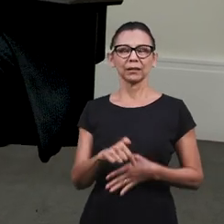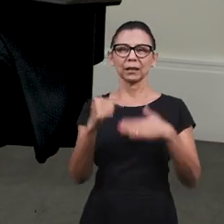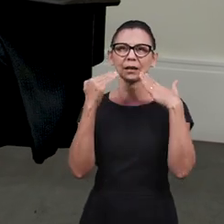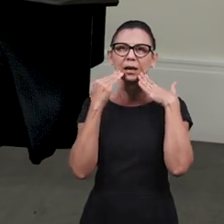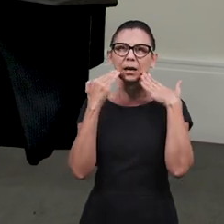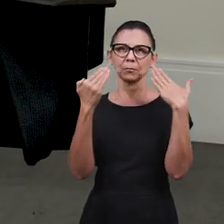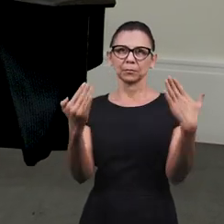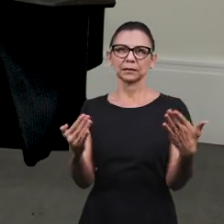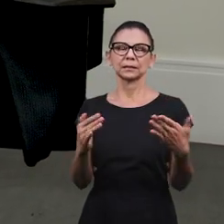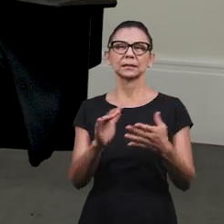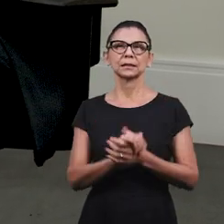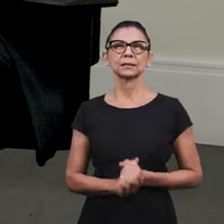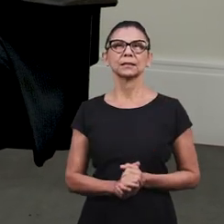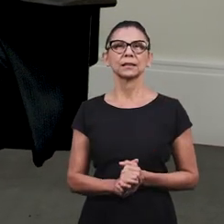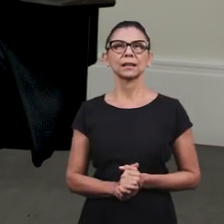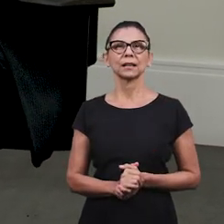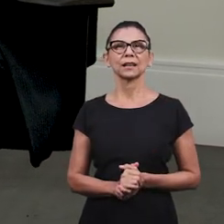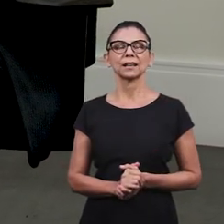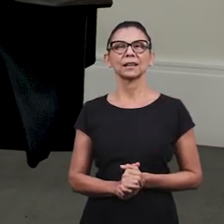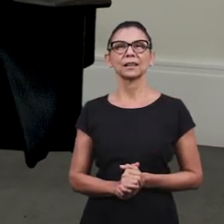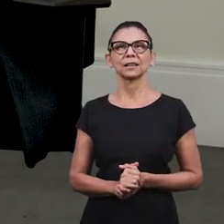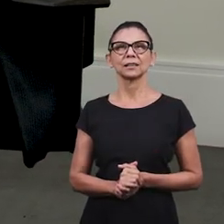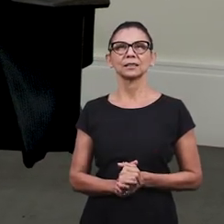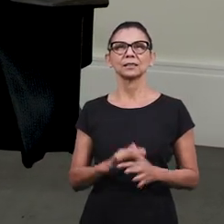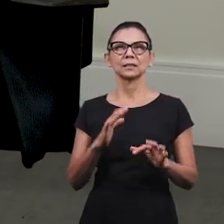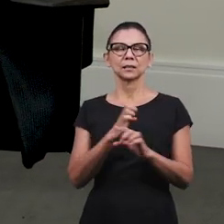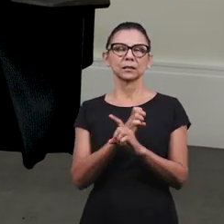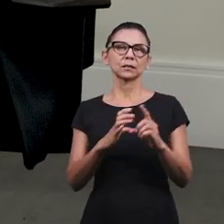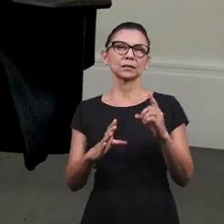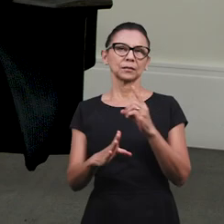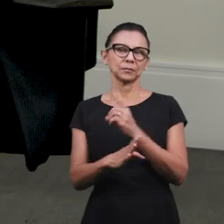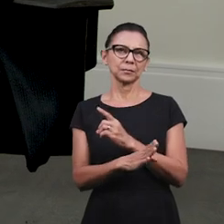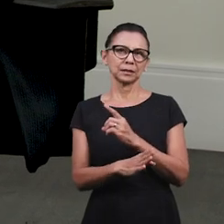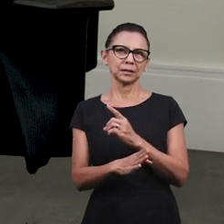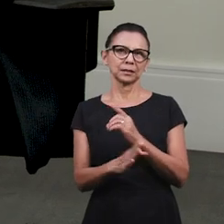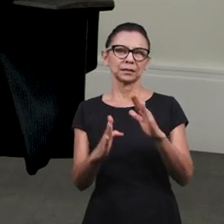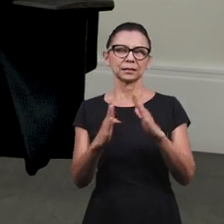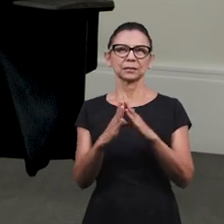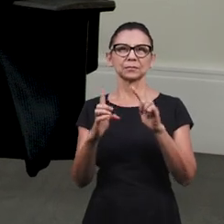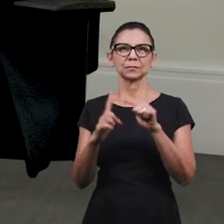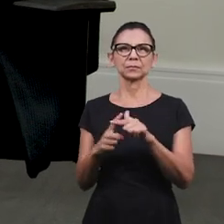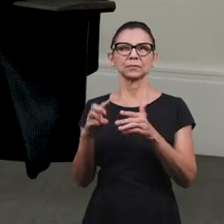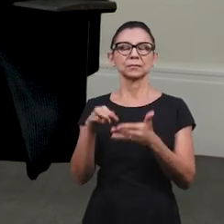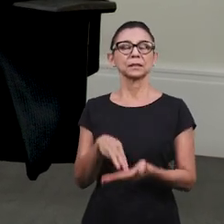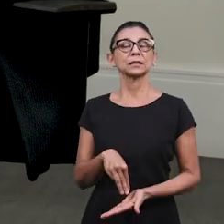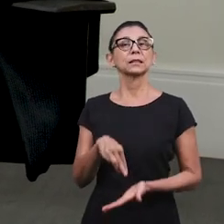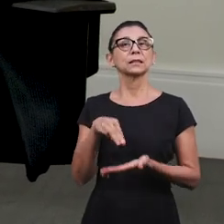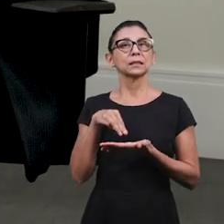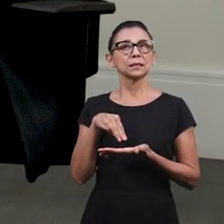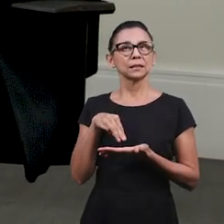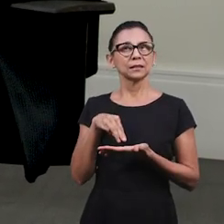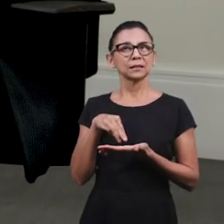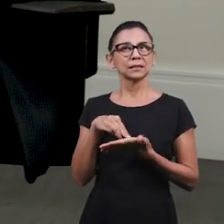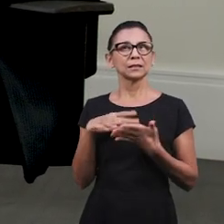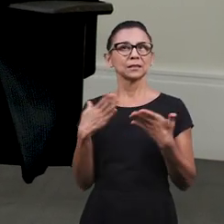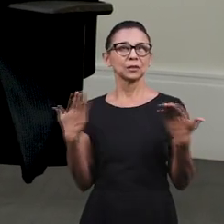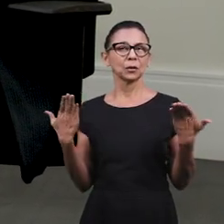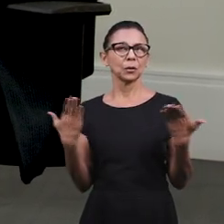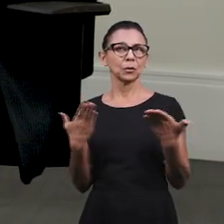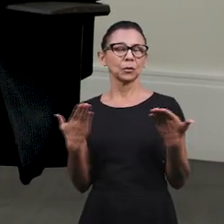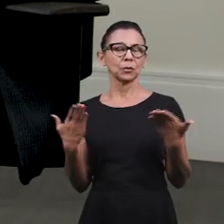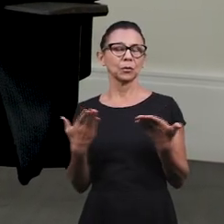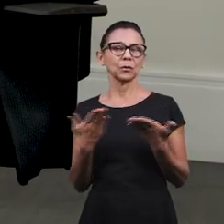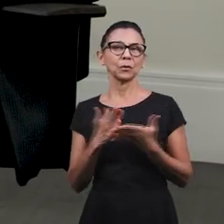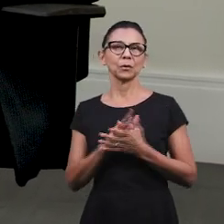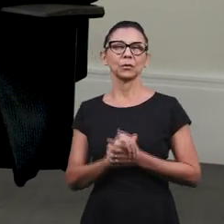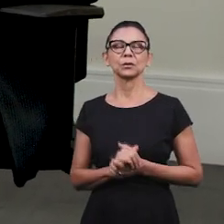apresentar a parte inicial da nossa Escola Bíblica Dominical da Igreja Cristã Maranata e nós hoje